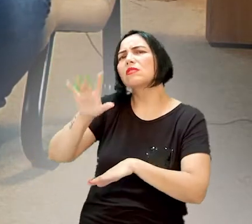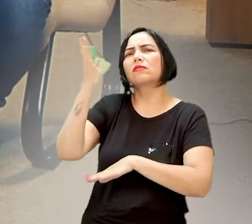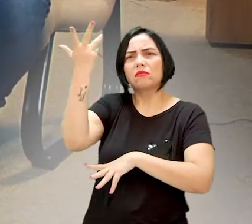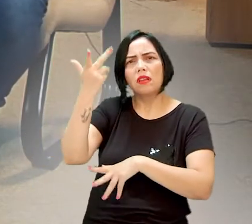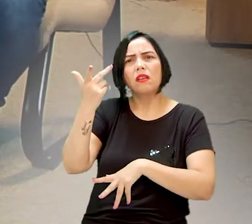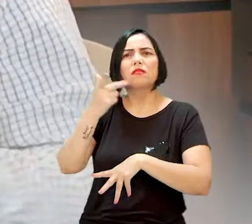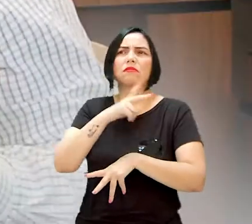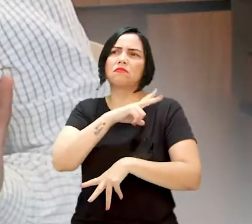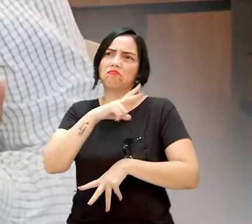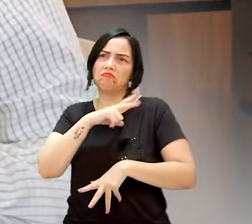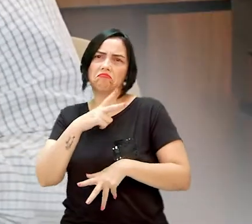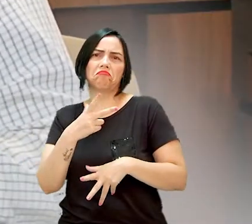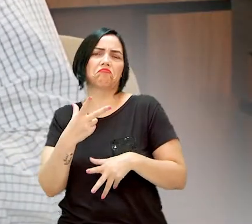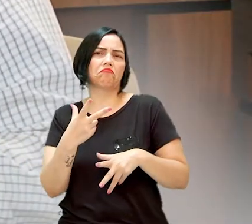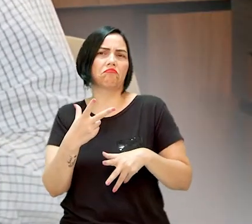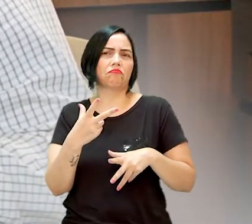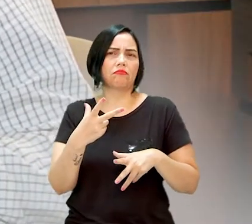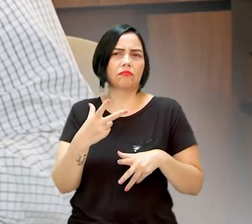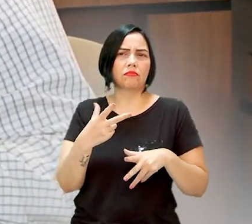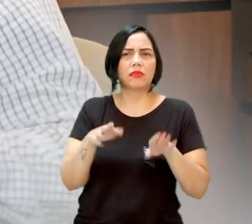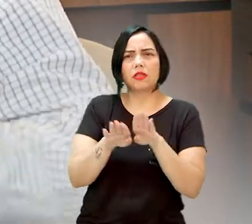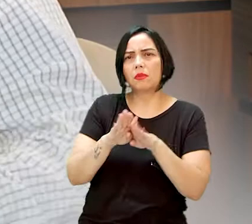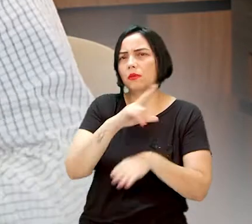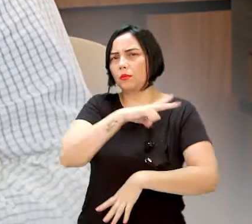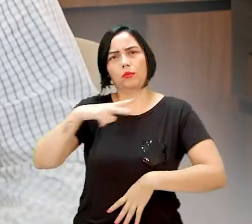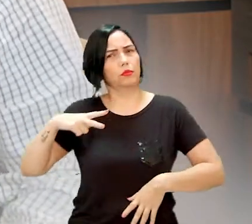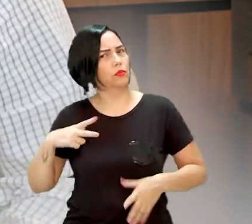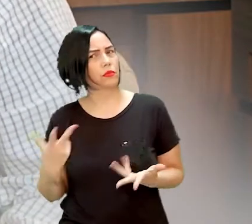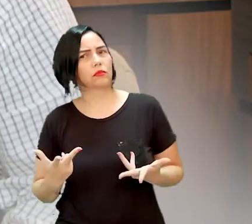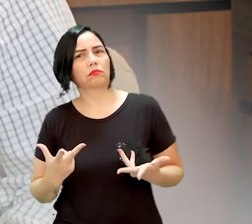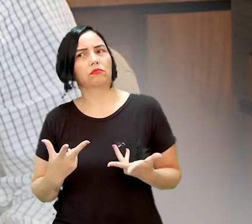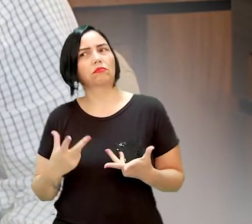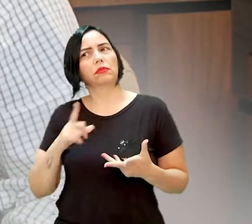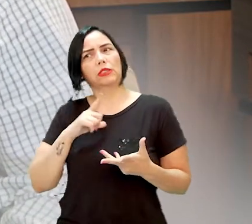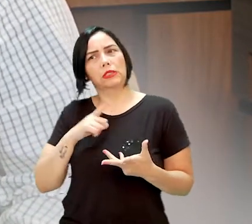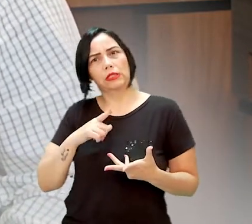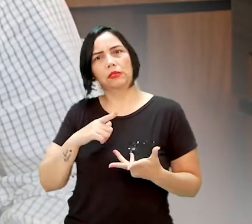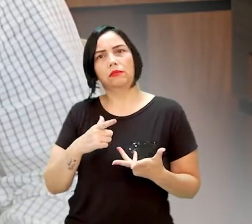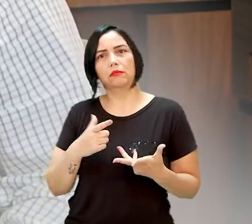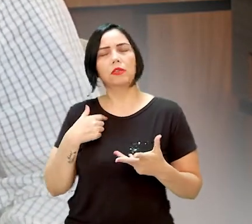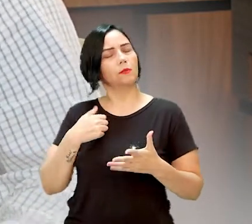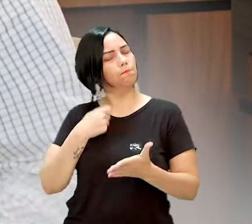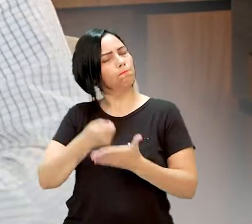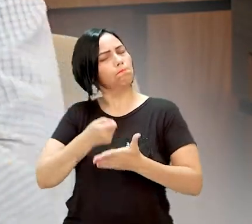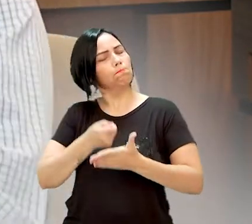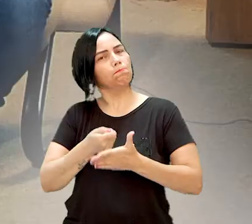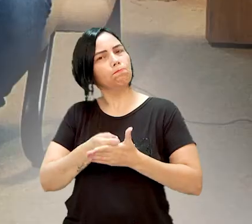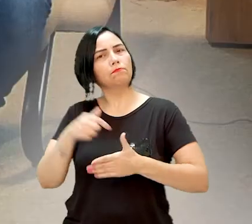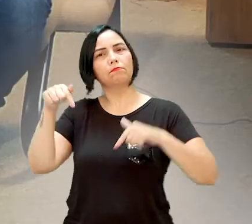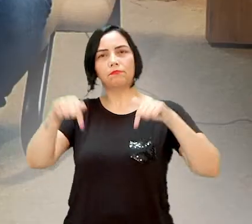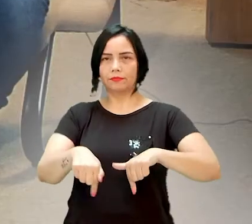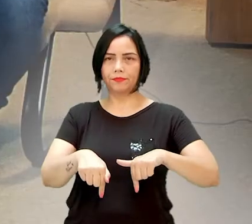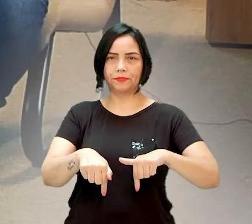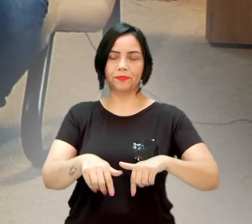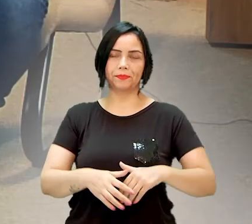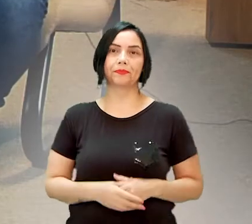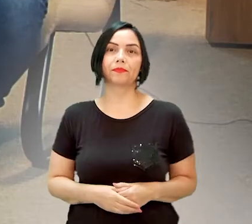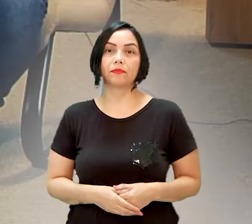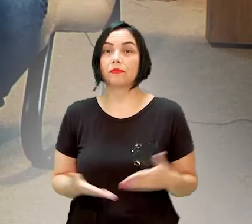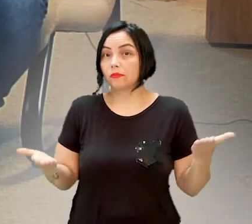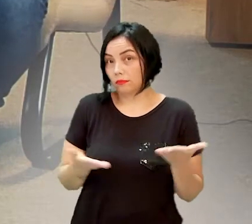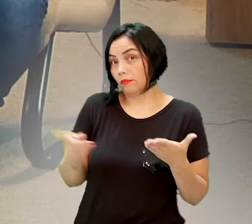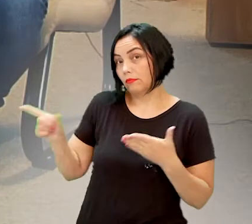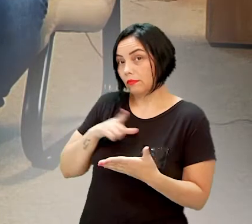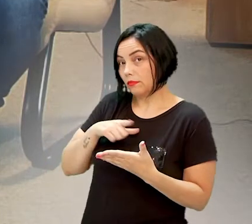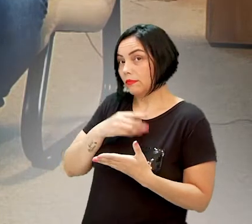iniciativa privada e na pública. Então, eu não vou permitir que isso aconteça. Então, quanto eu tiver aqui, vamos ter que engolir. Coisa vai ser ferrenha. Mas agora você tem a